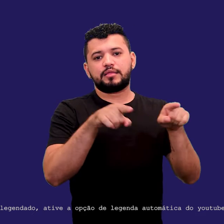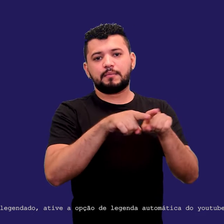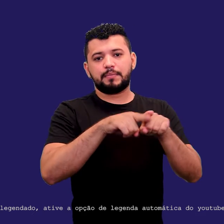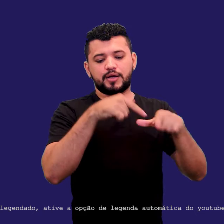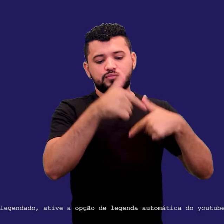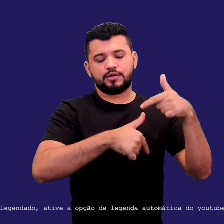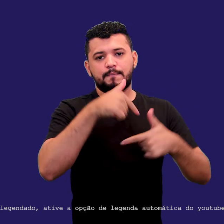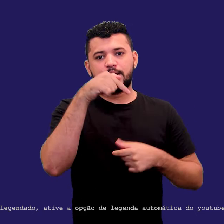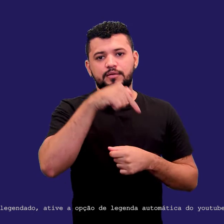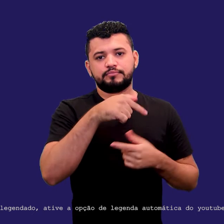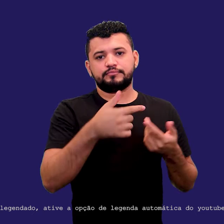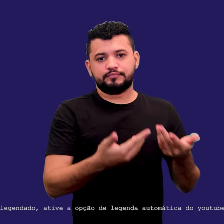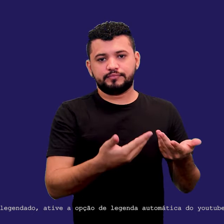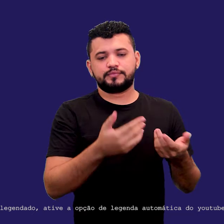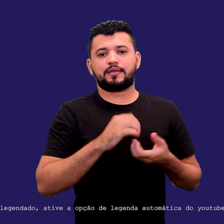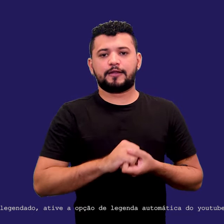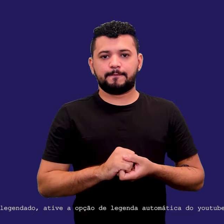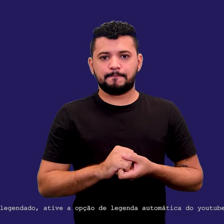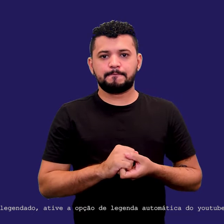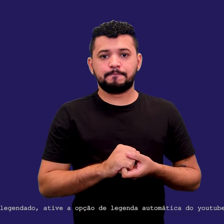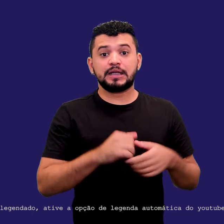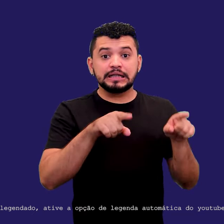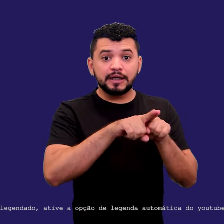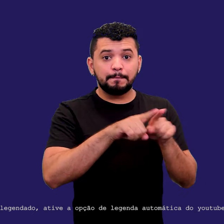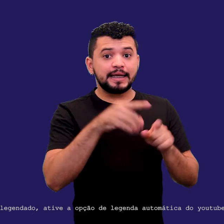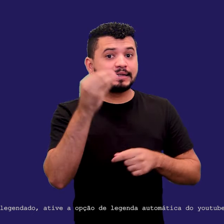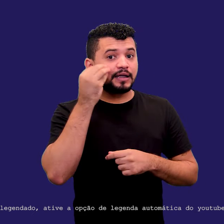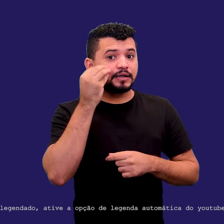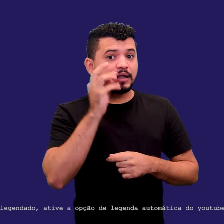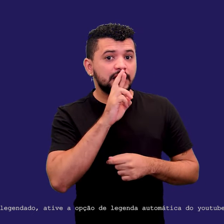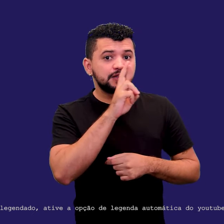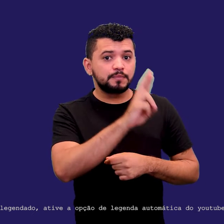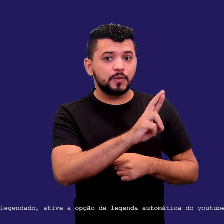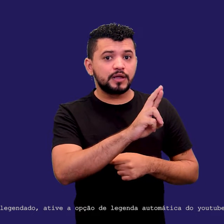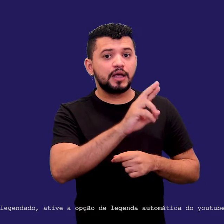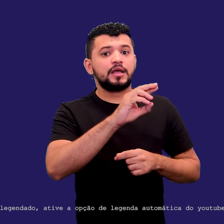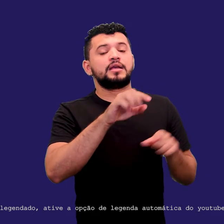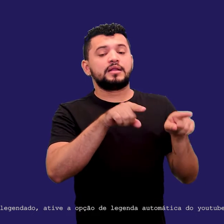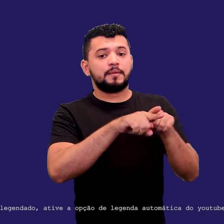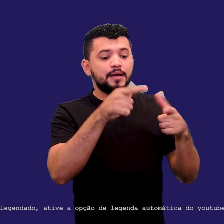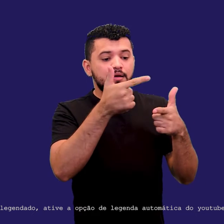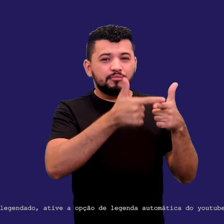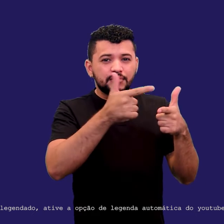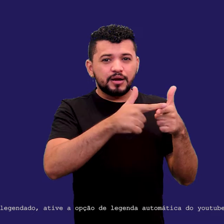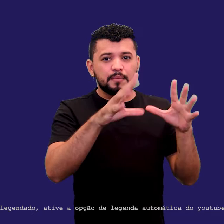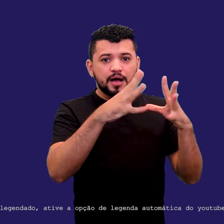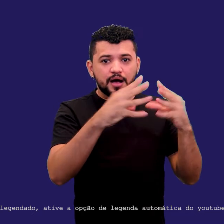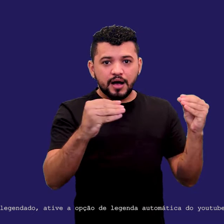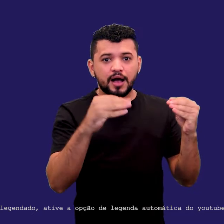a capacidade de soluções rápidas de problemas. Então, tudo isso foram